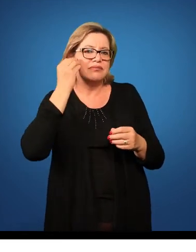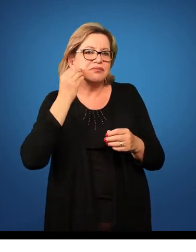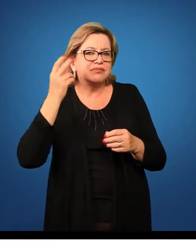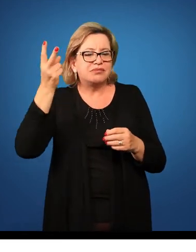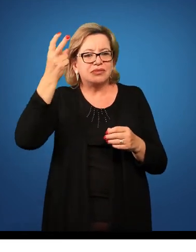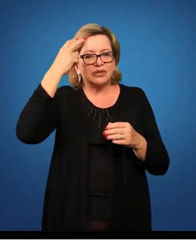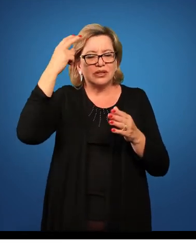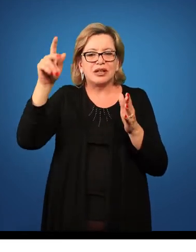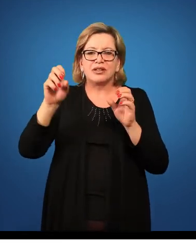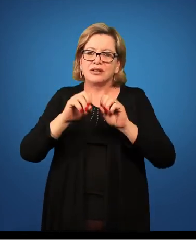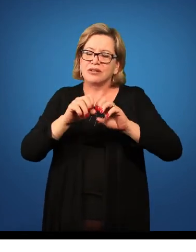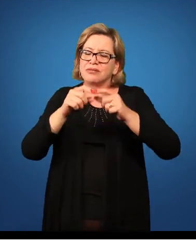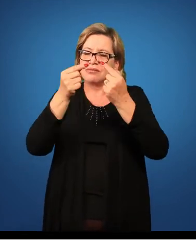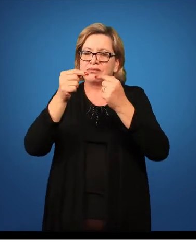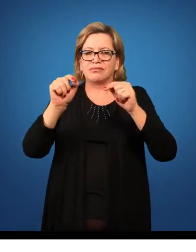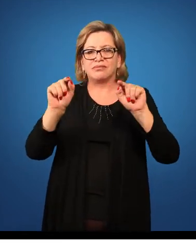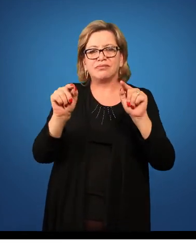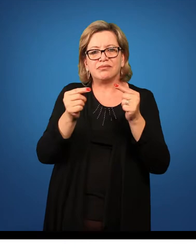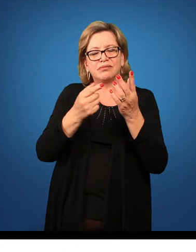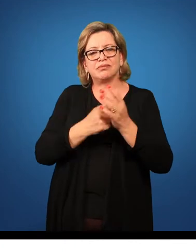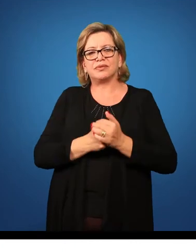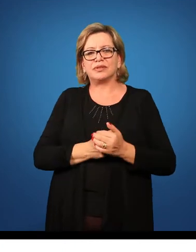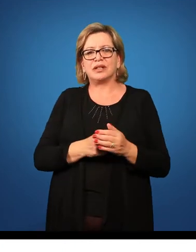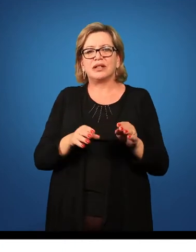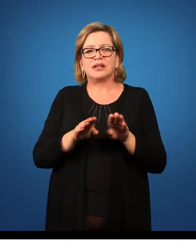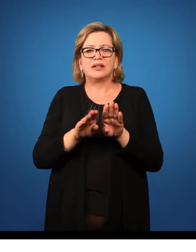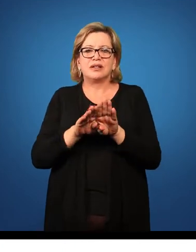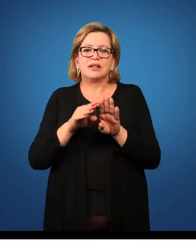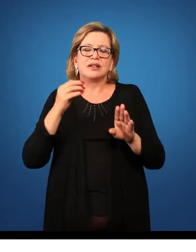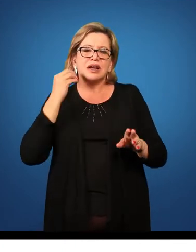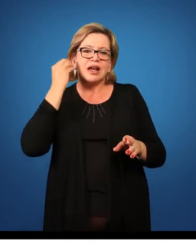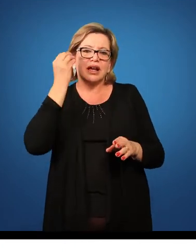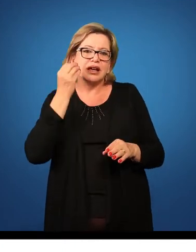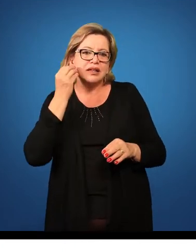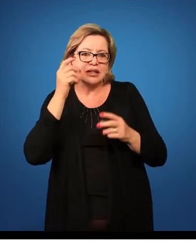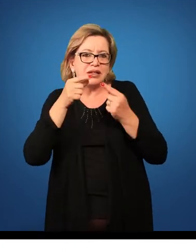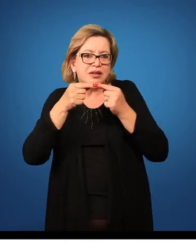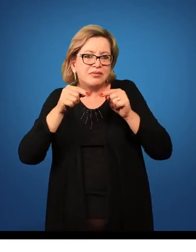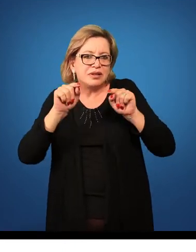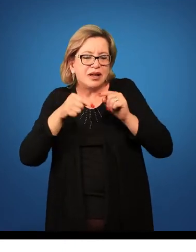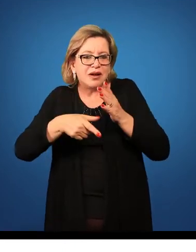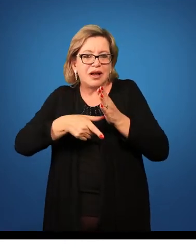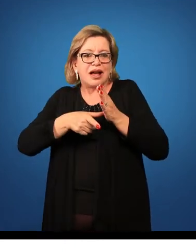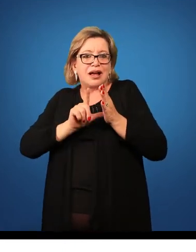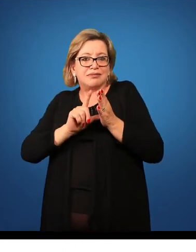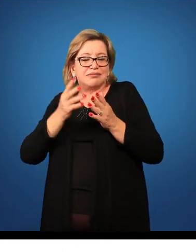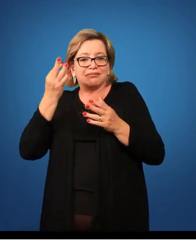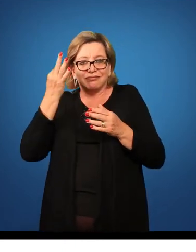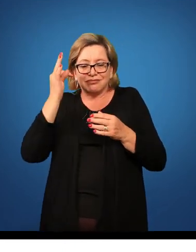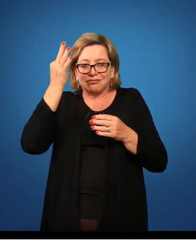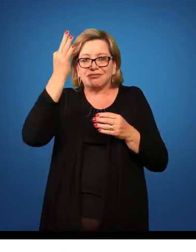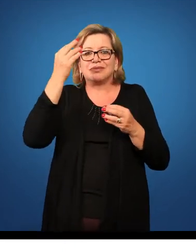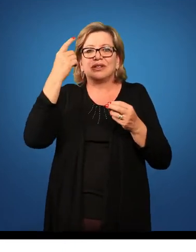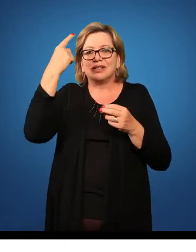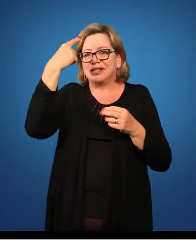educação musical. A experiência musical, então, antes da teoria, criatividade, movimentos